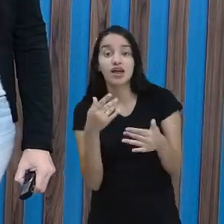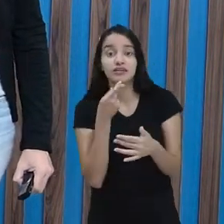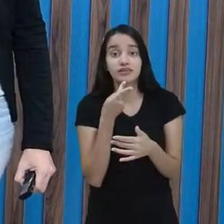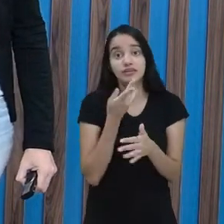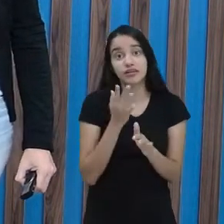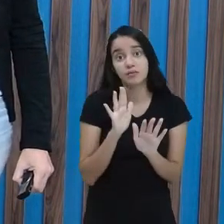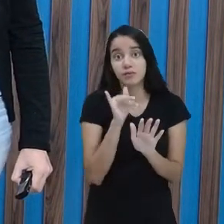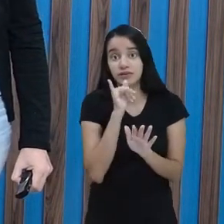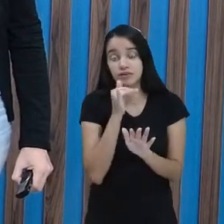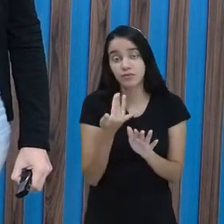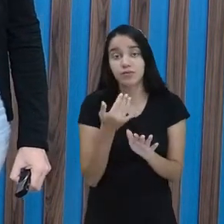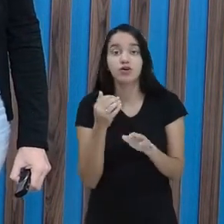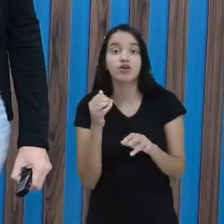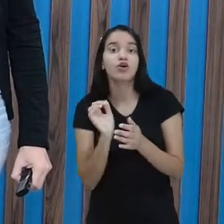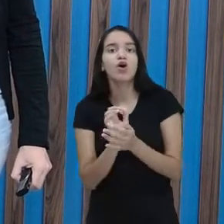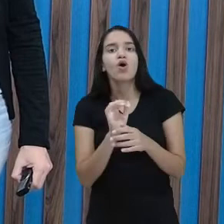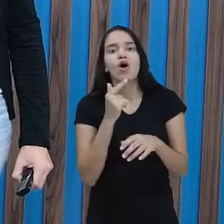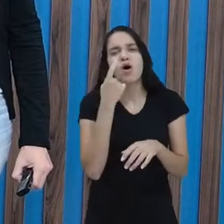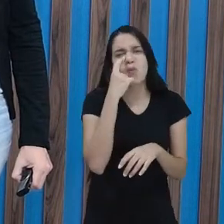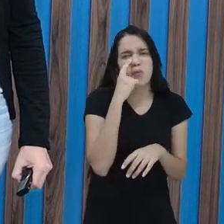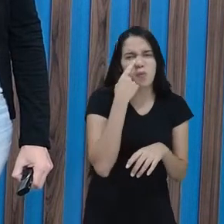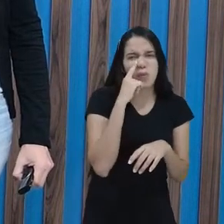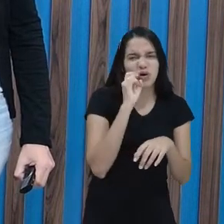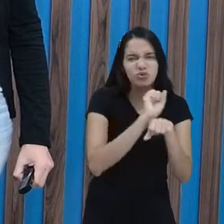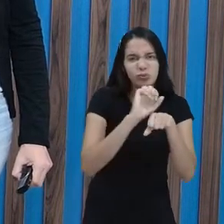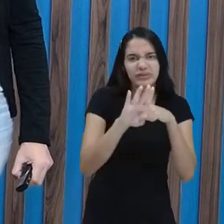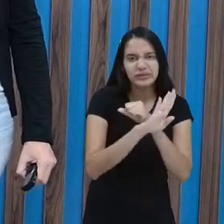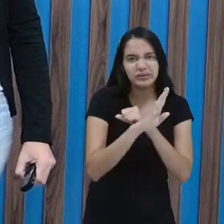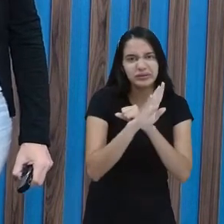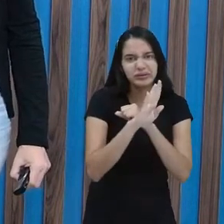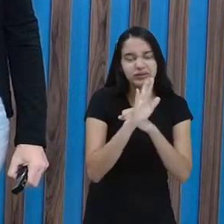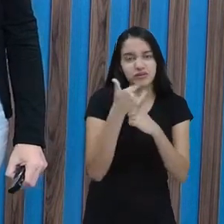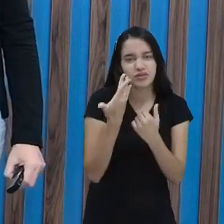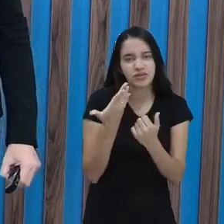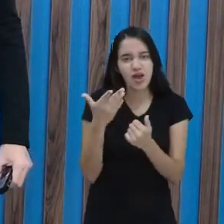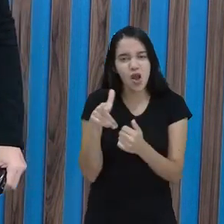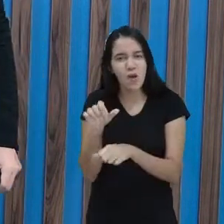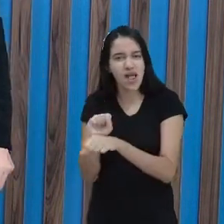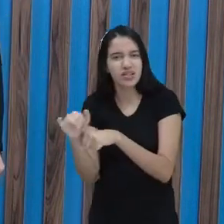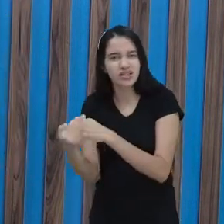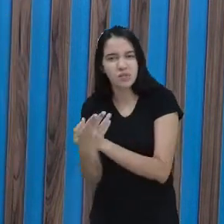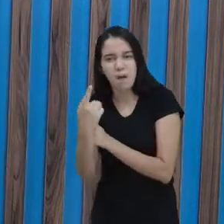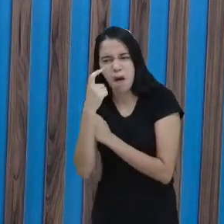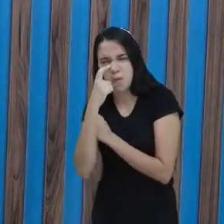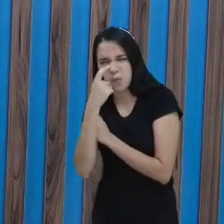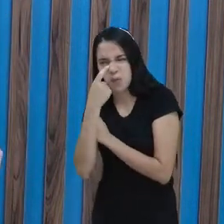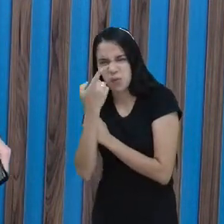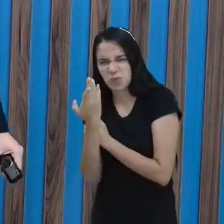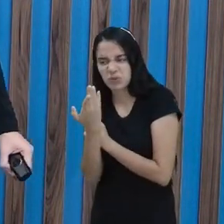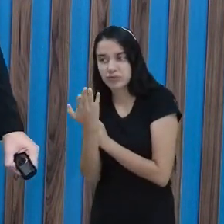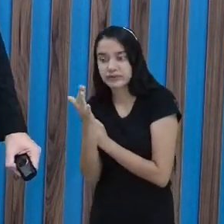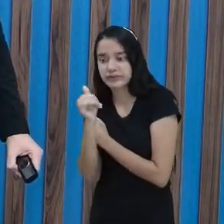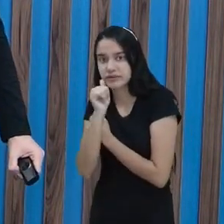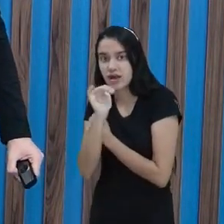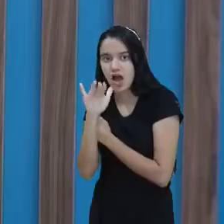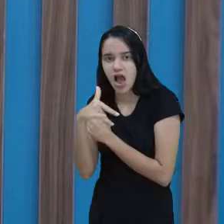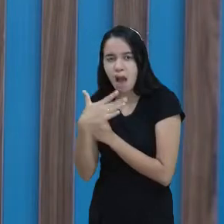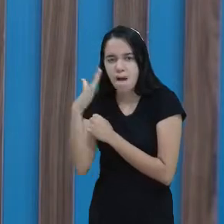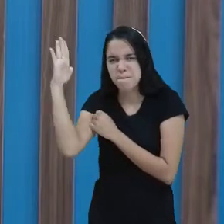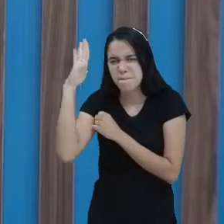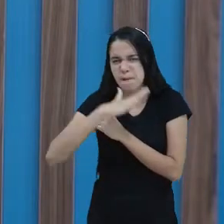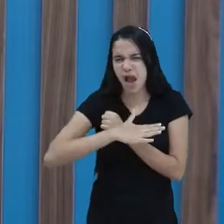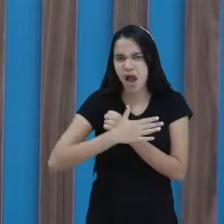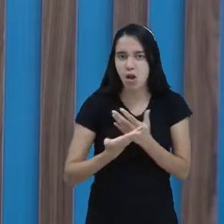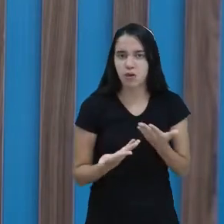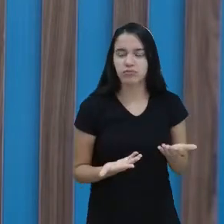substantivo bruxa. Ai, e agora? Um adjetivo para a bruxa, professora Cátia? Malvada.